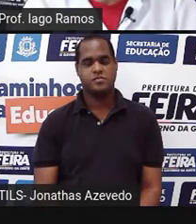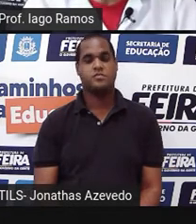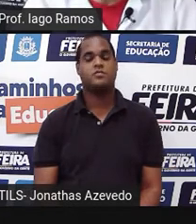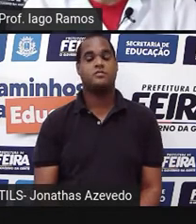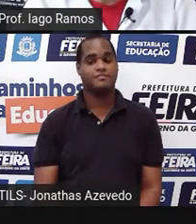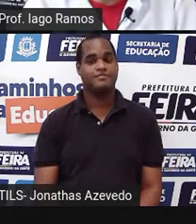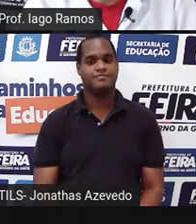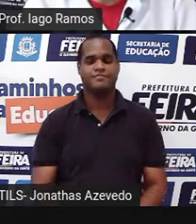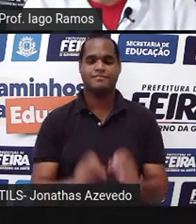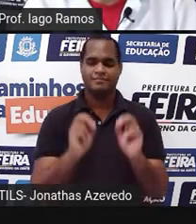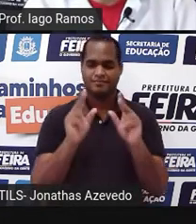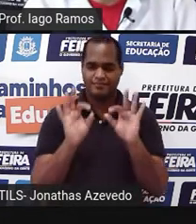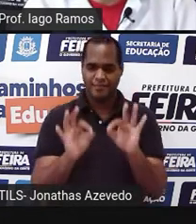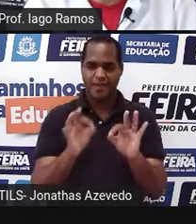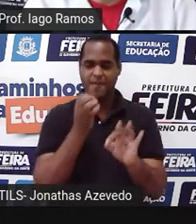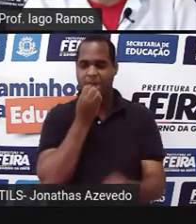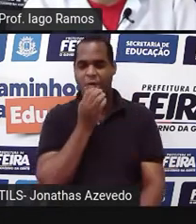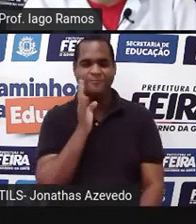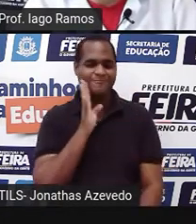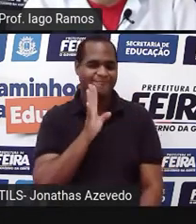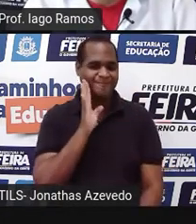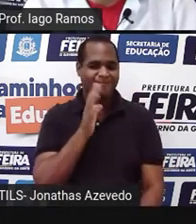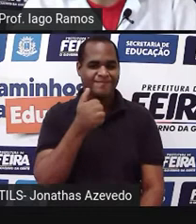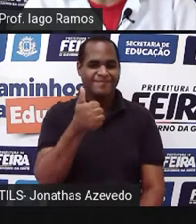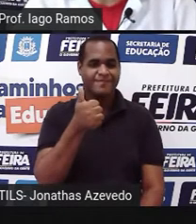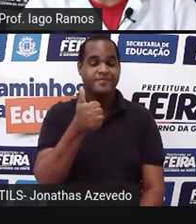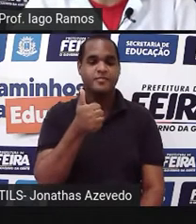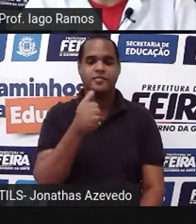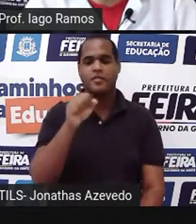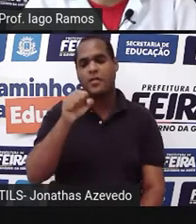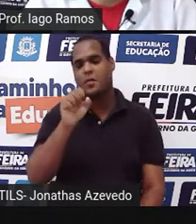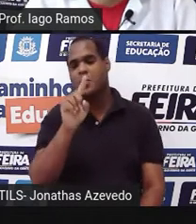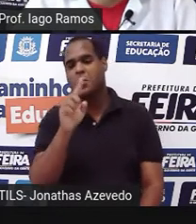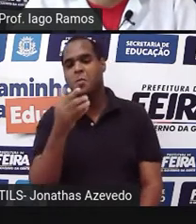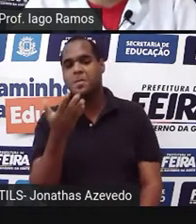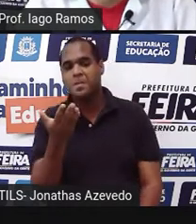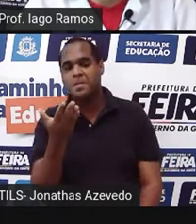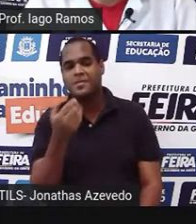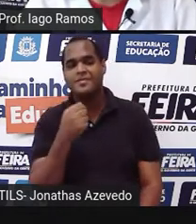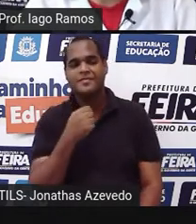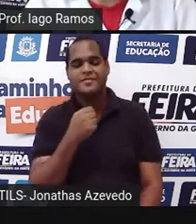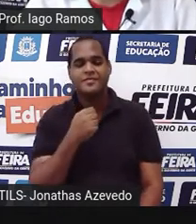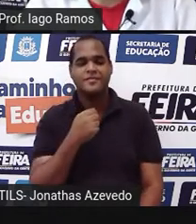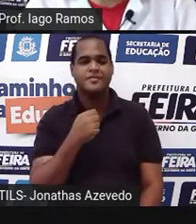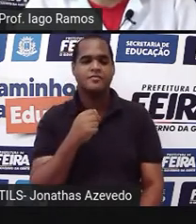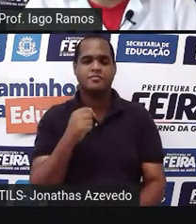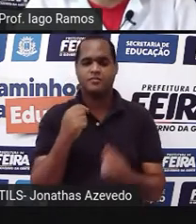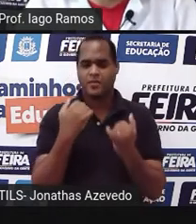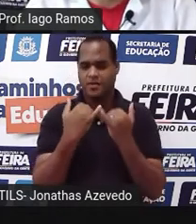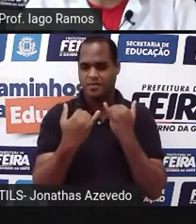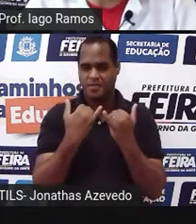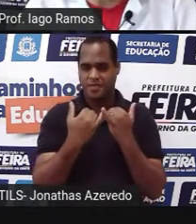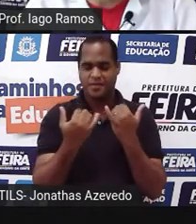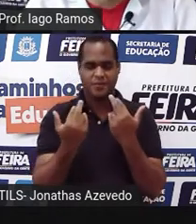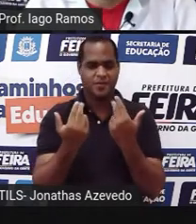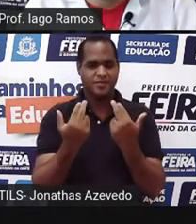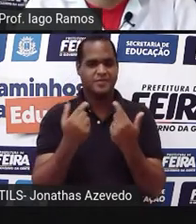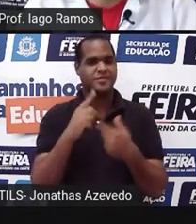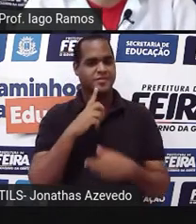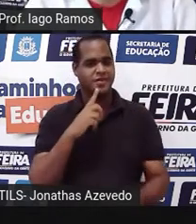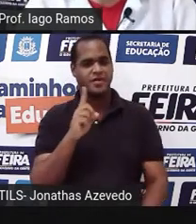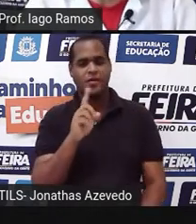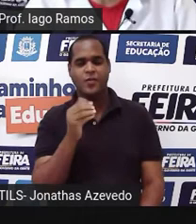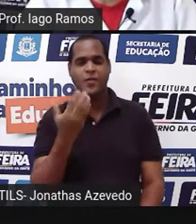Prontinho, beleza! Sim ou não? São semelhantes esses triângulos?